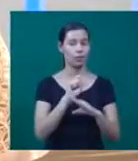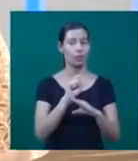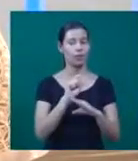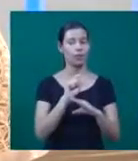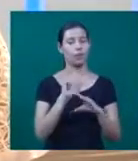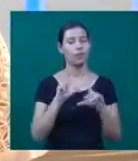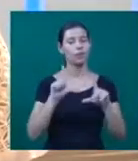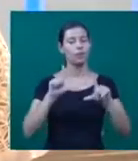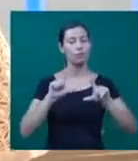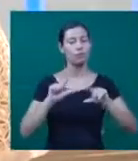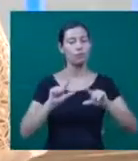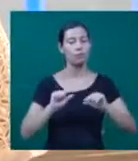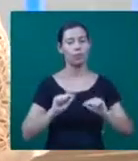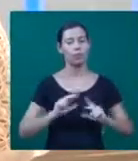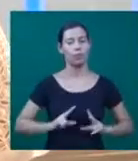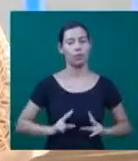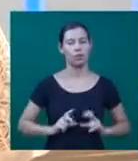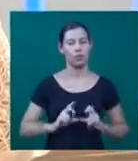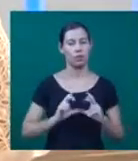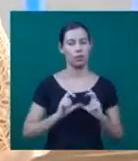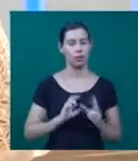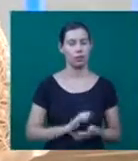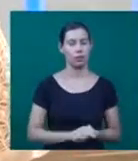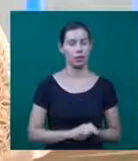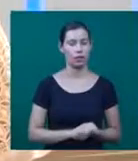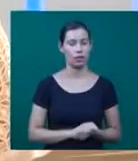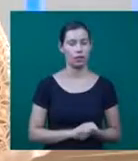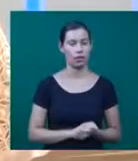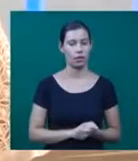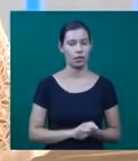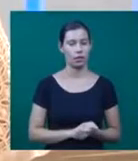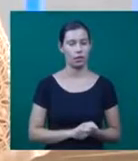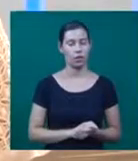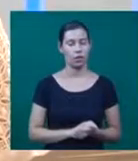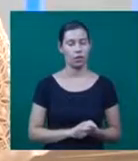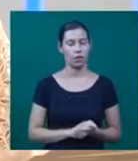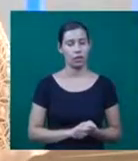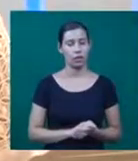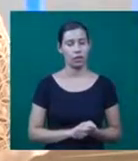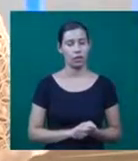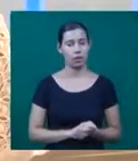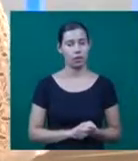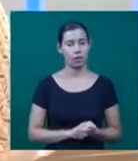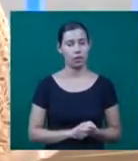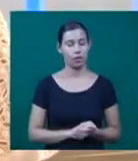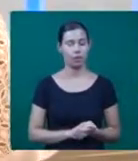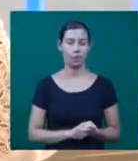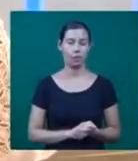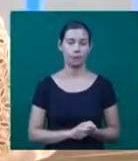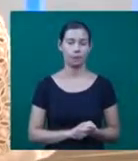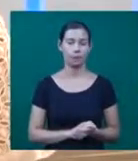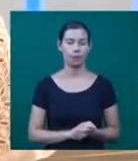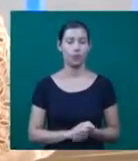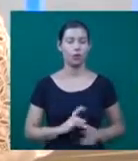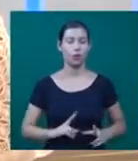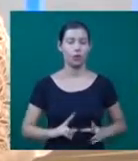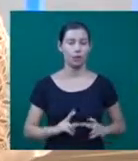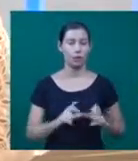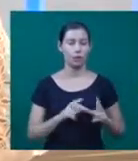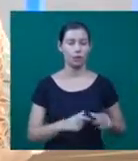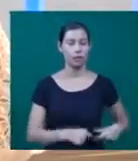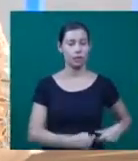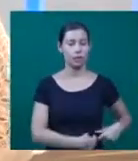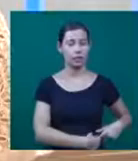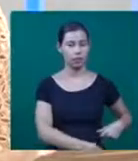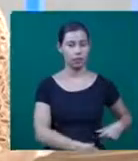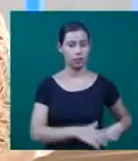desenvolver o câncer de pâncreas. No caso do câncer primário do fígado, não da metástase, o câncer que nasce no fígado, condições que levam